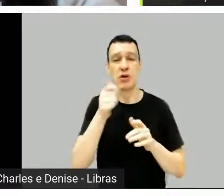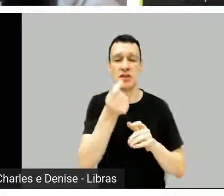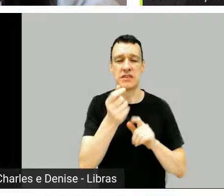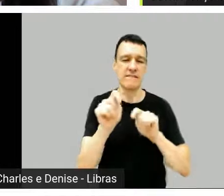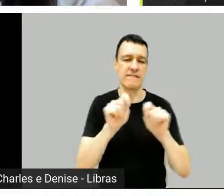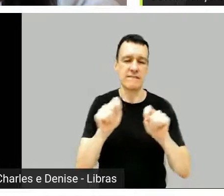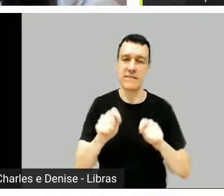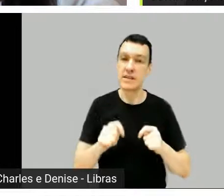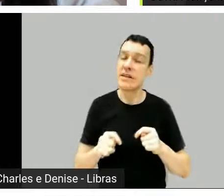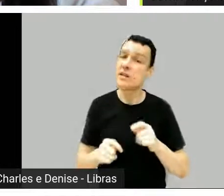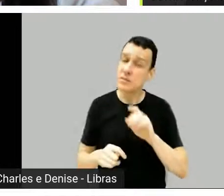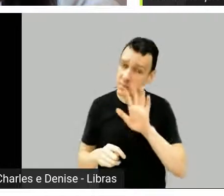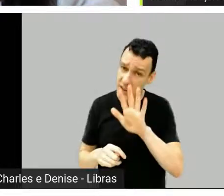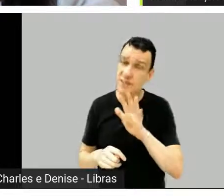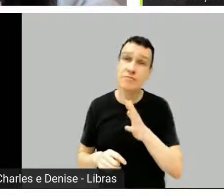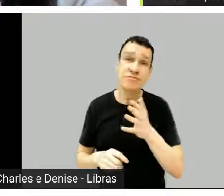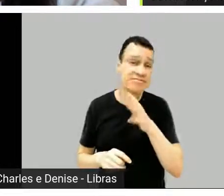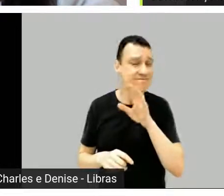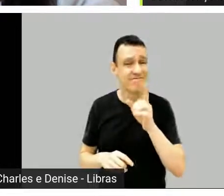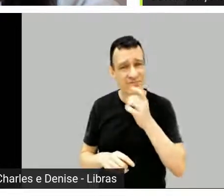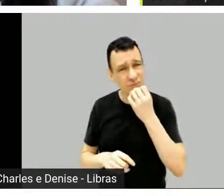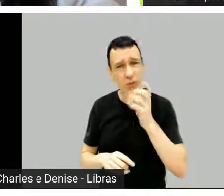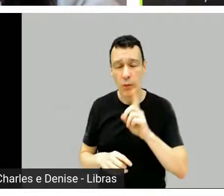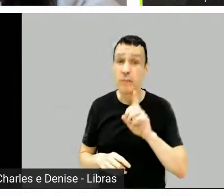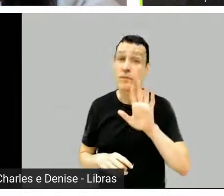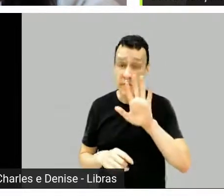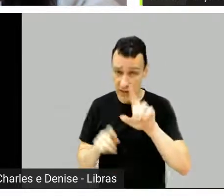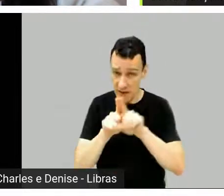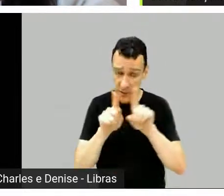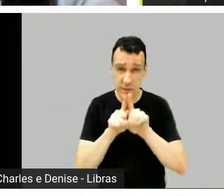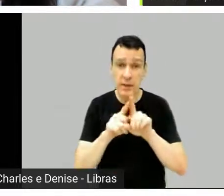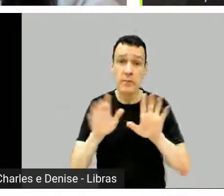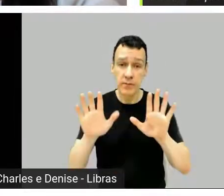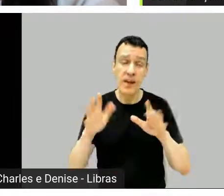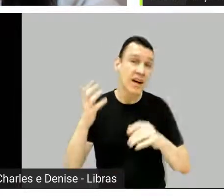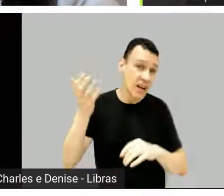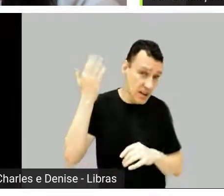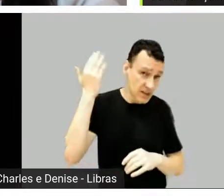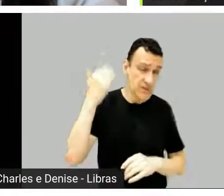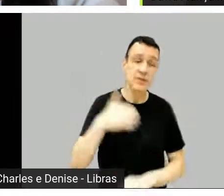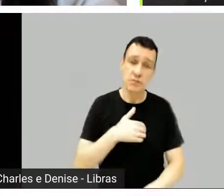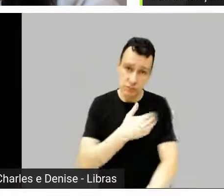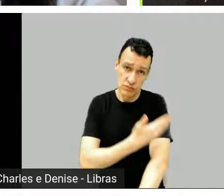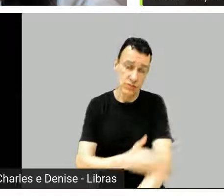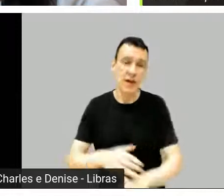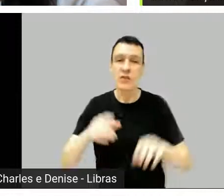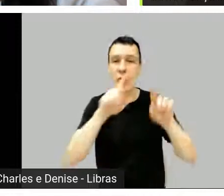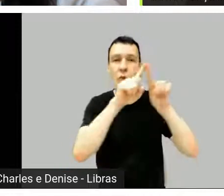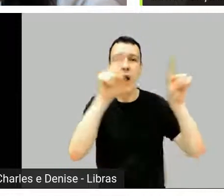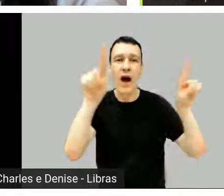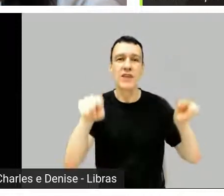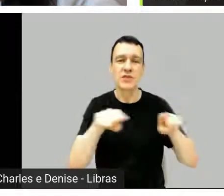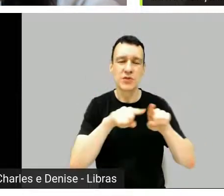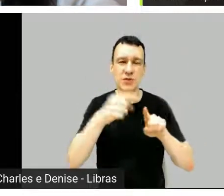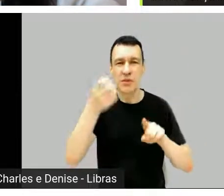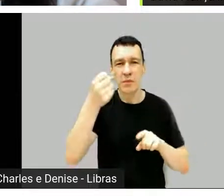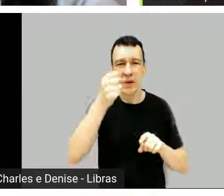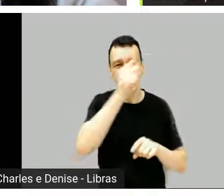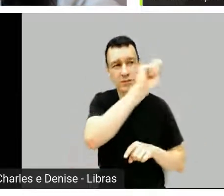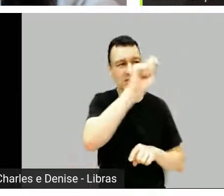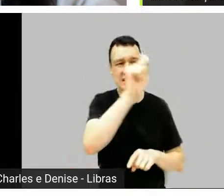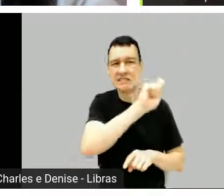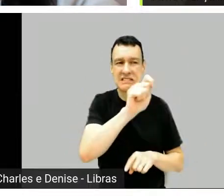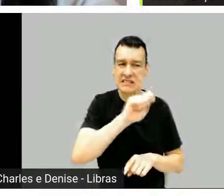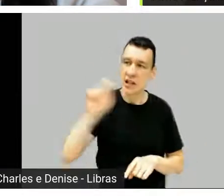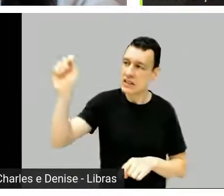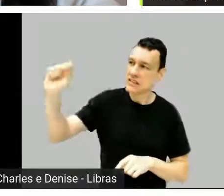eu trabalhava numa sala com três quadros enormes, aí a gente fica trabalhando no